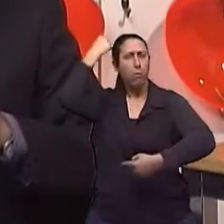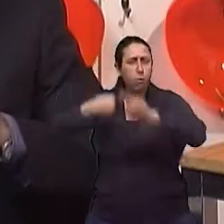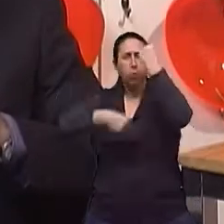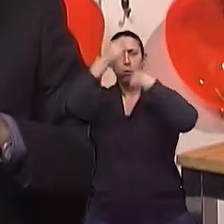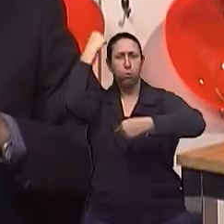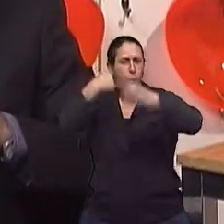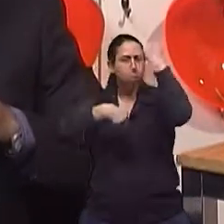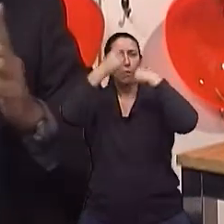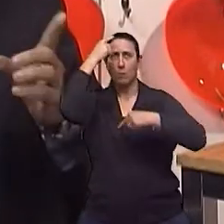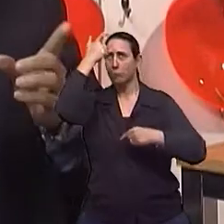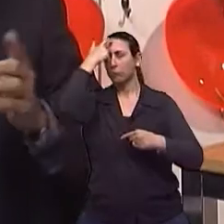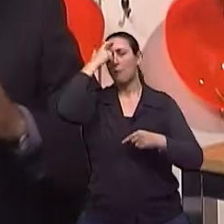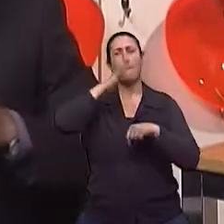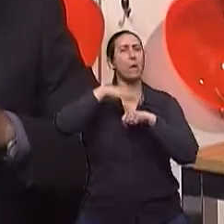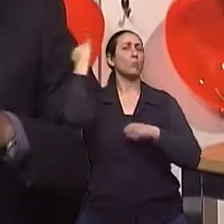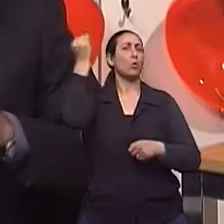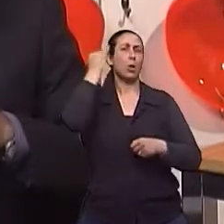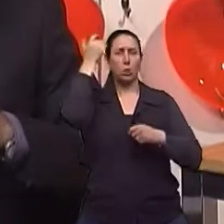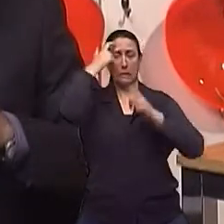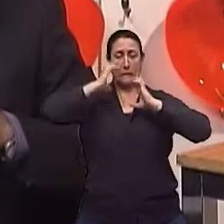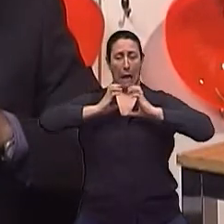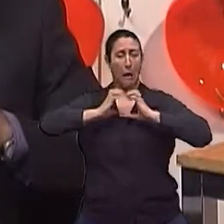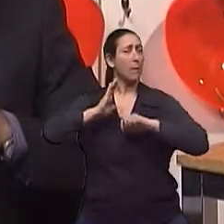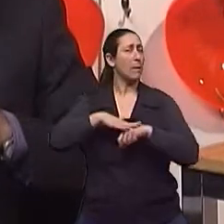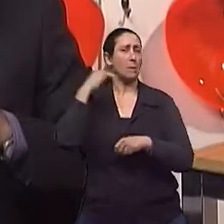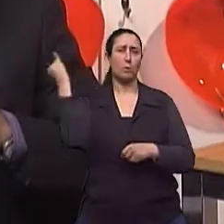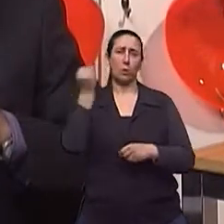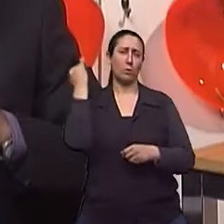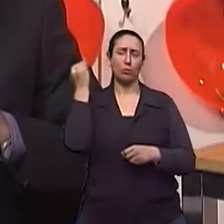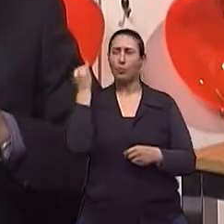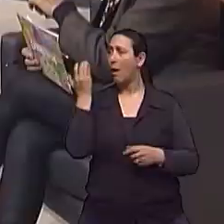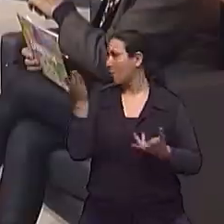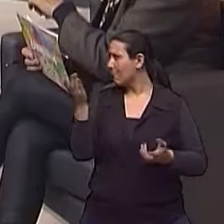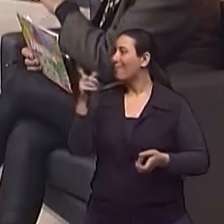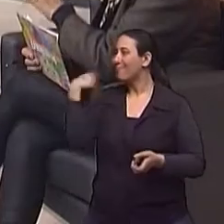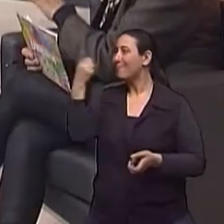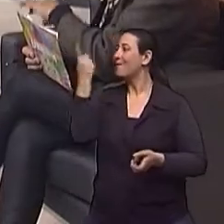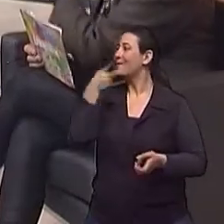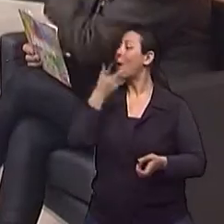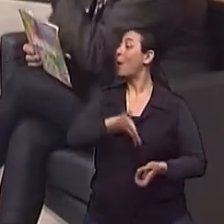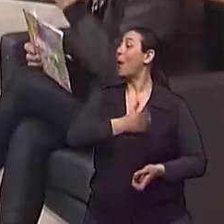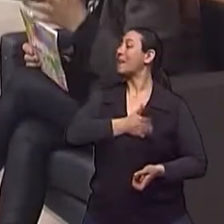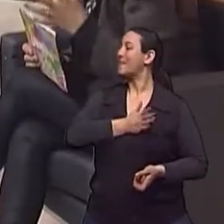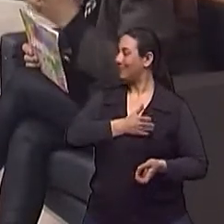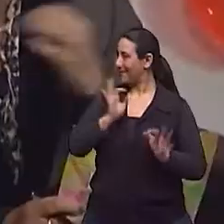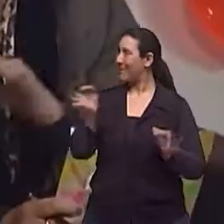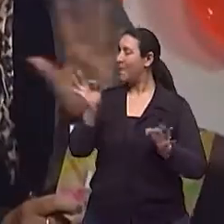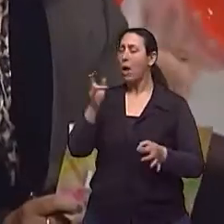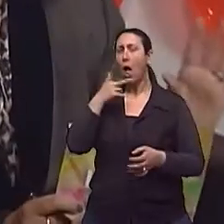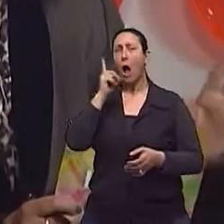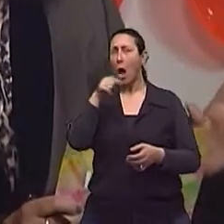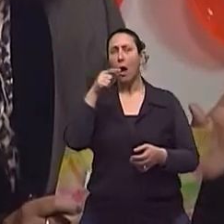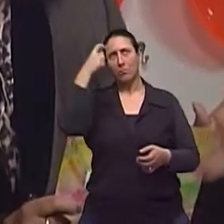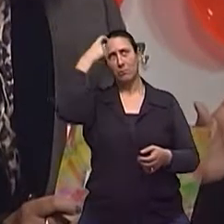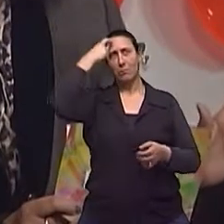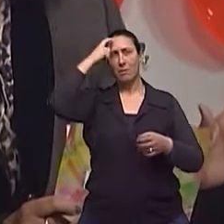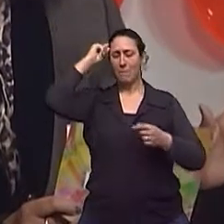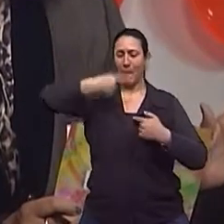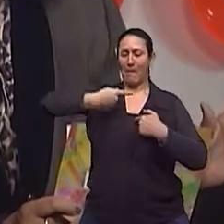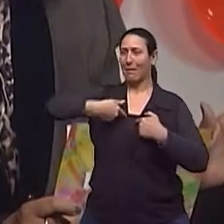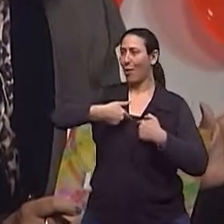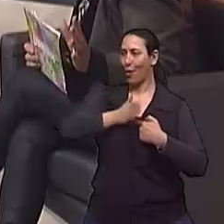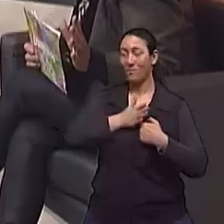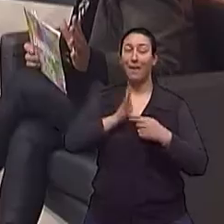o órgão mais importante. Mais importante. Já estamos dizendo que não é o coração. Atualmente, tem gente que já considera que o cérebro é que comanda até o coração.